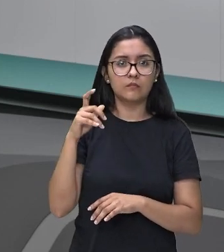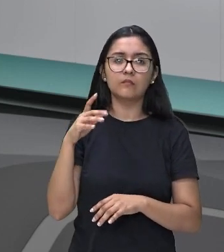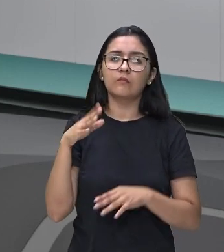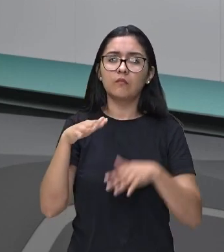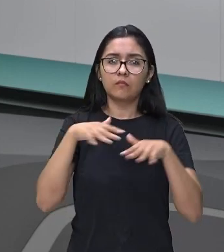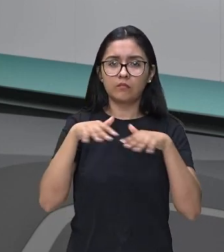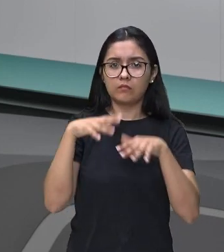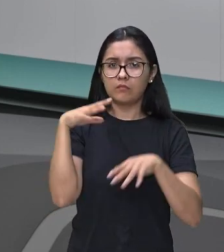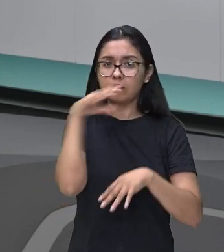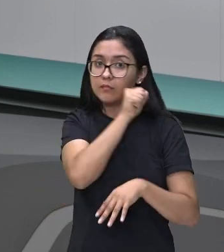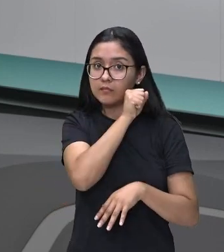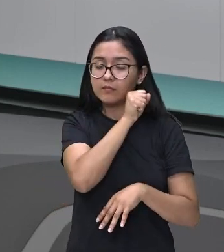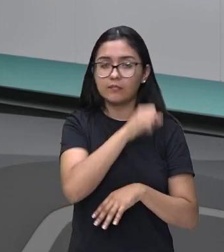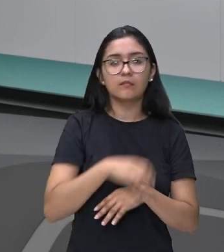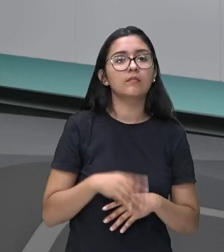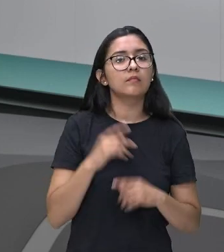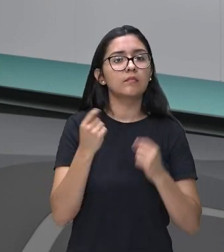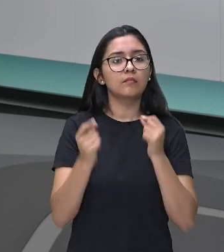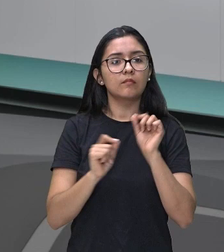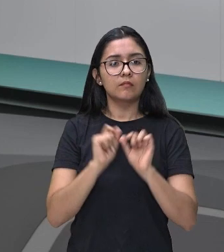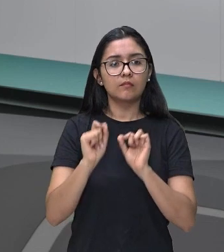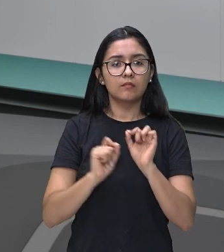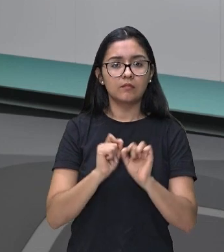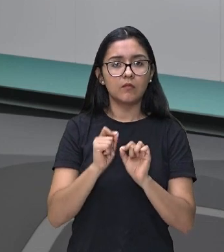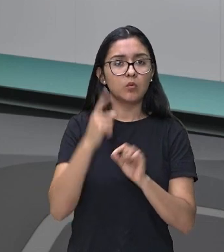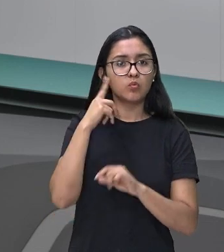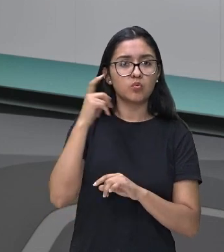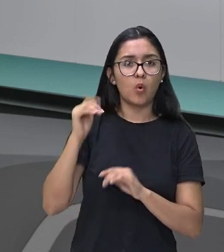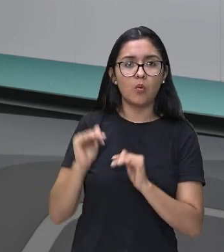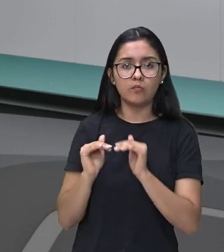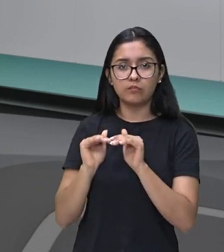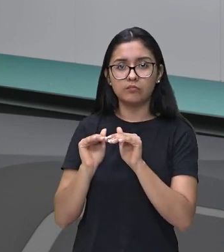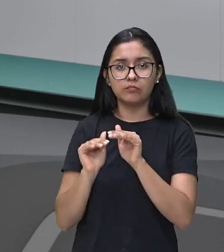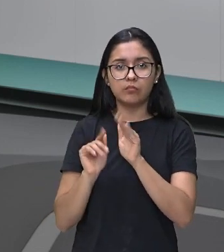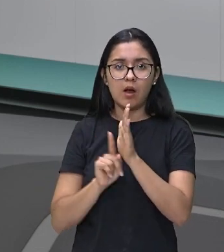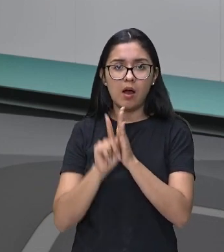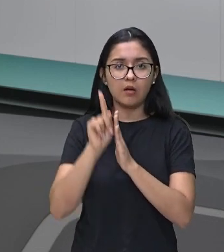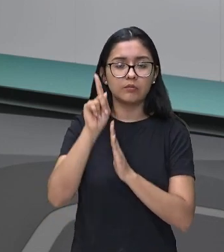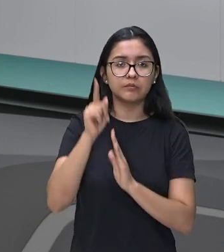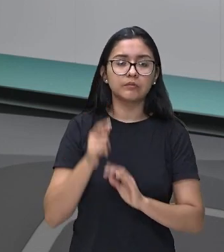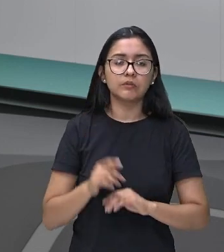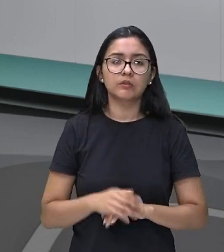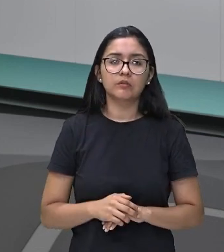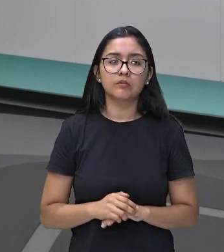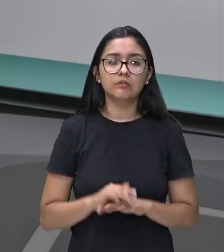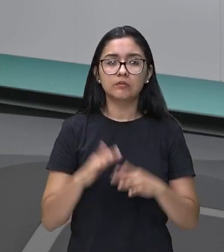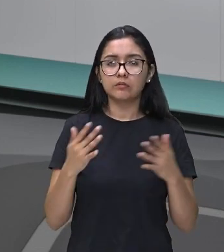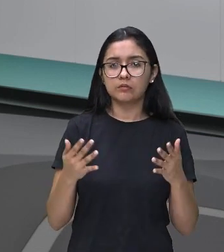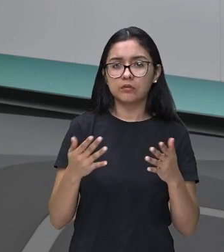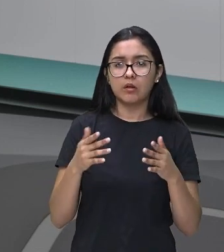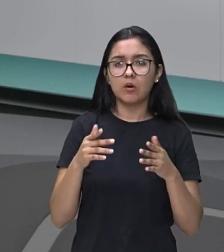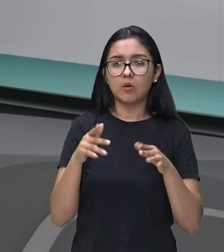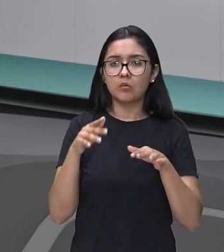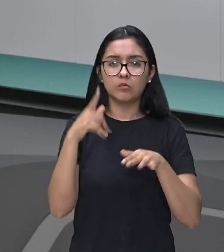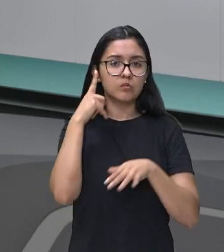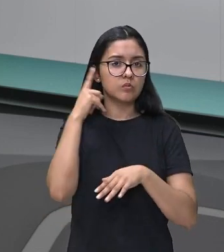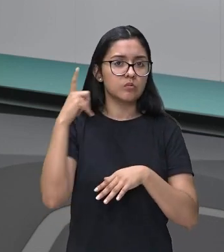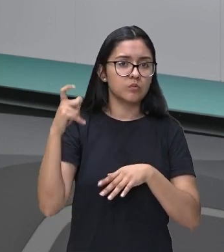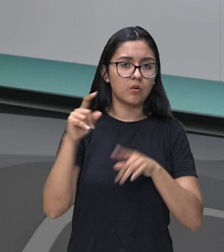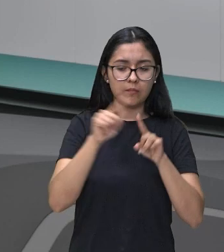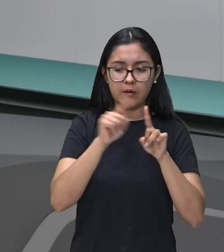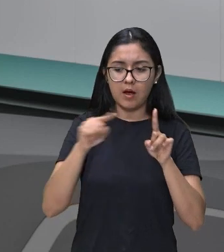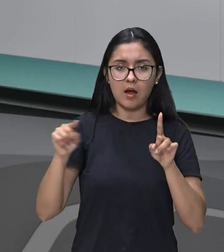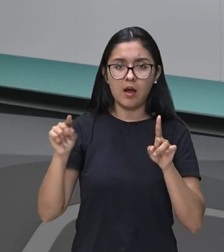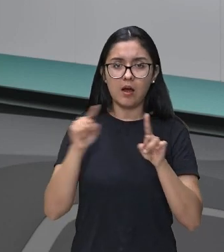vibrações rápidas que correspondem a um som alto. Logo, agudo. Um som com maior frequência é um